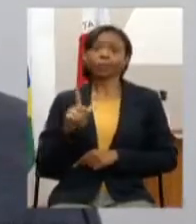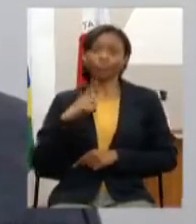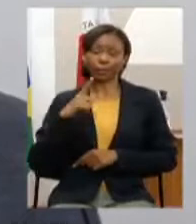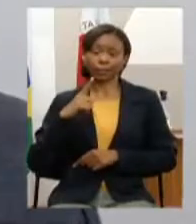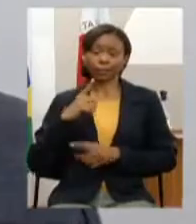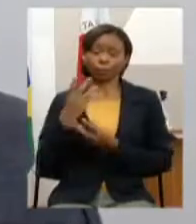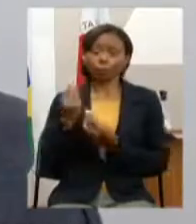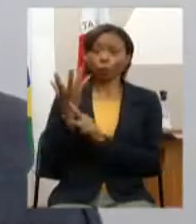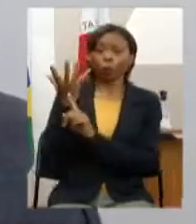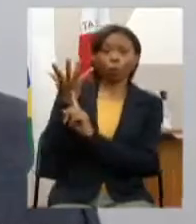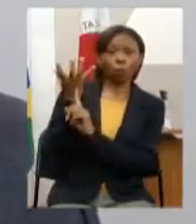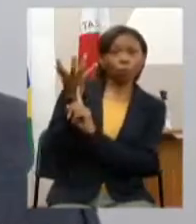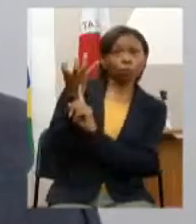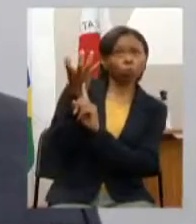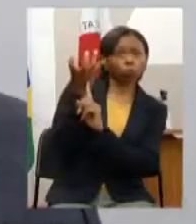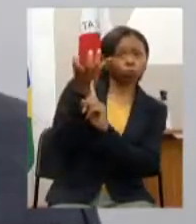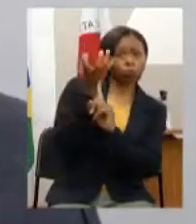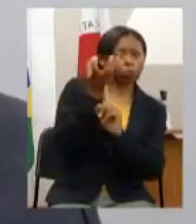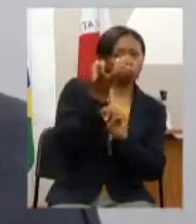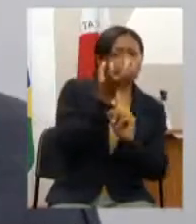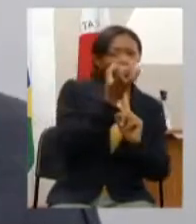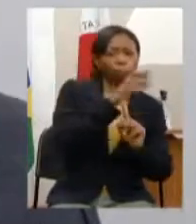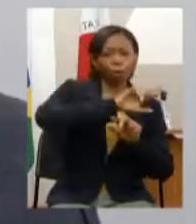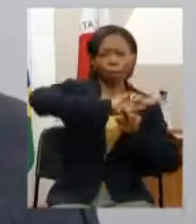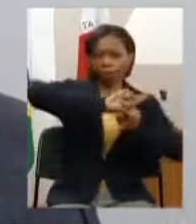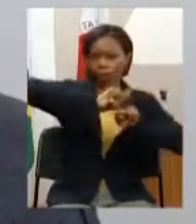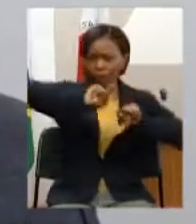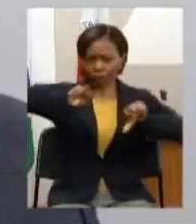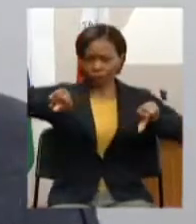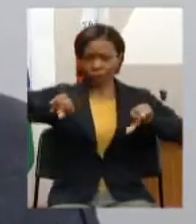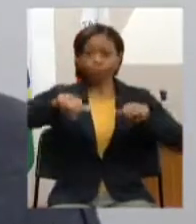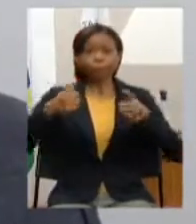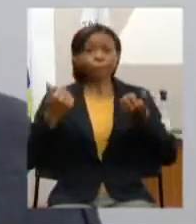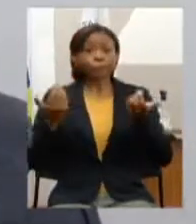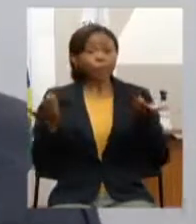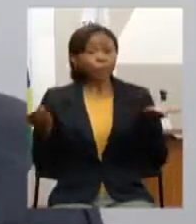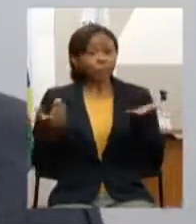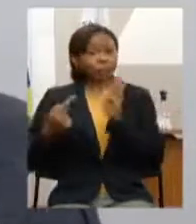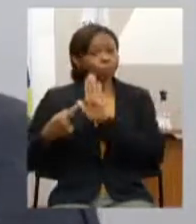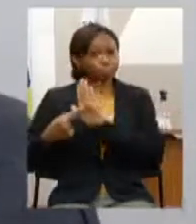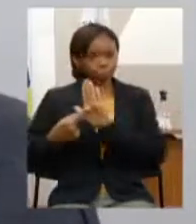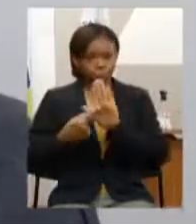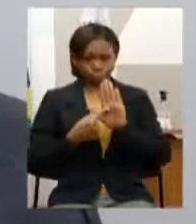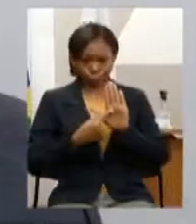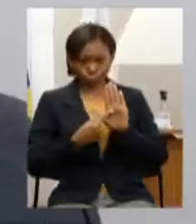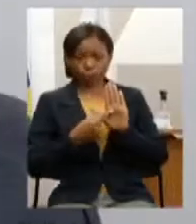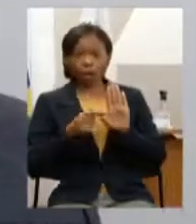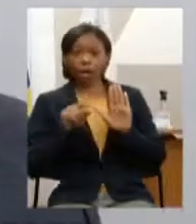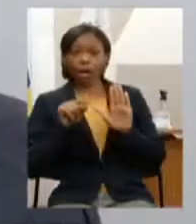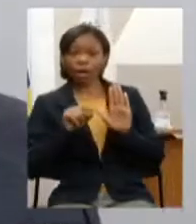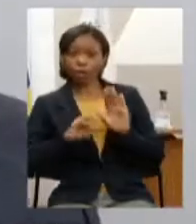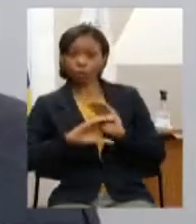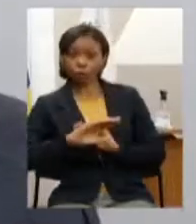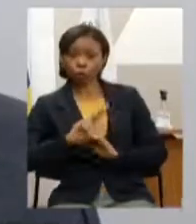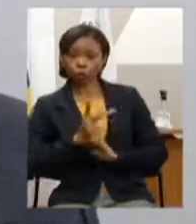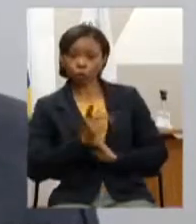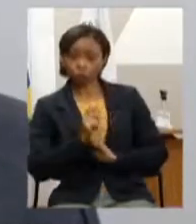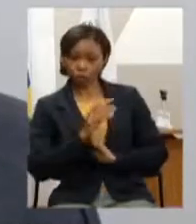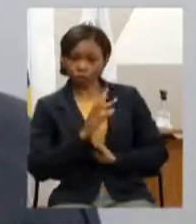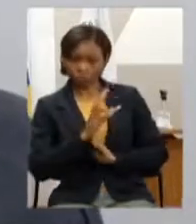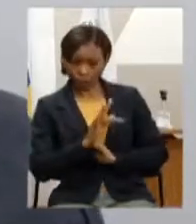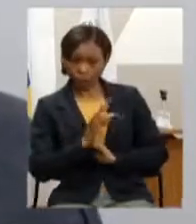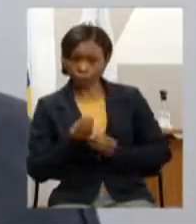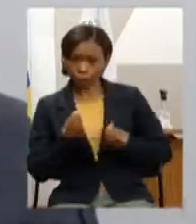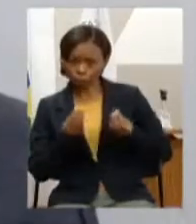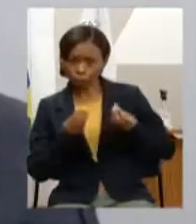radiobásicas tá certo eu vou colocar aqui se me permitirem no chat as referências bibliográficas desses